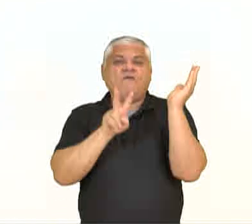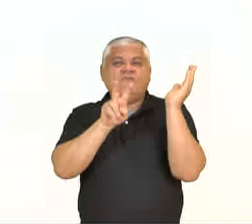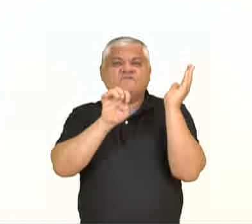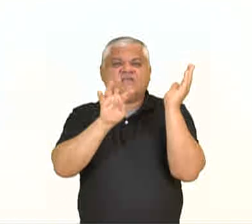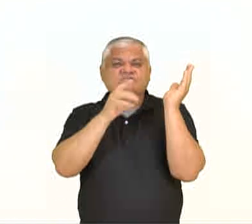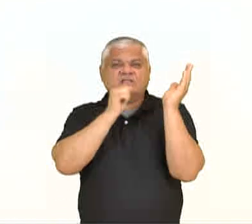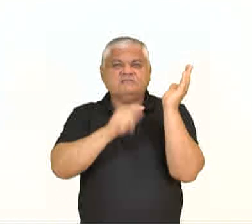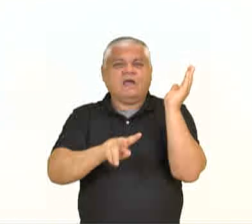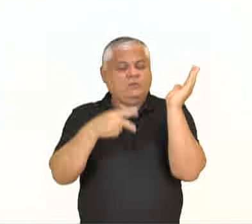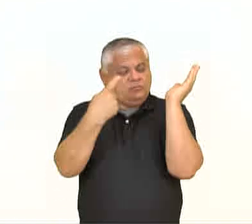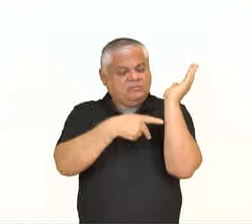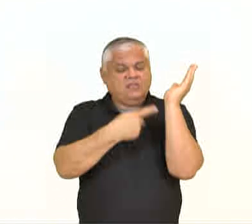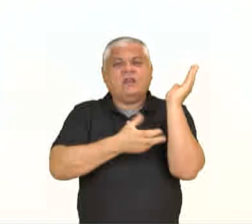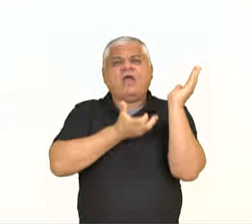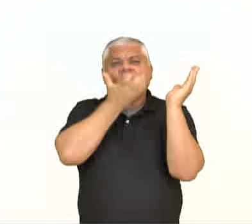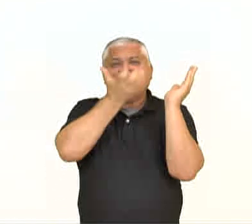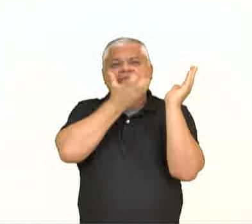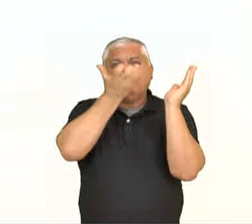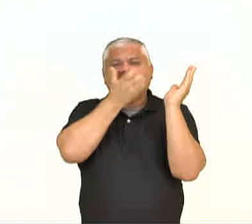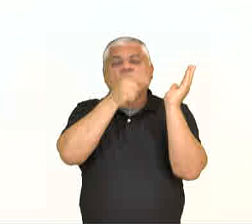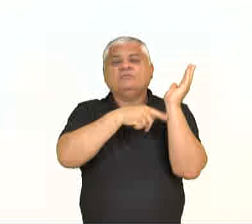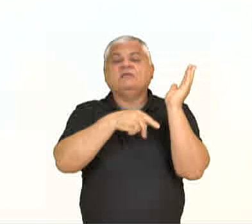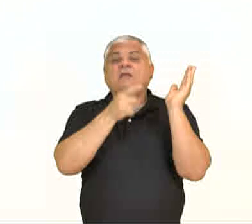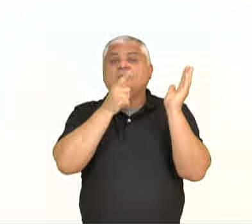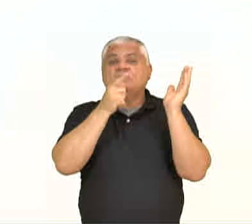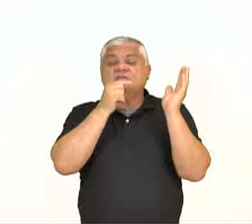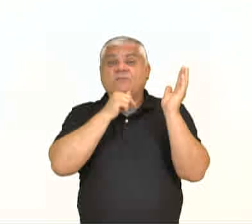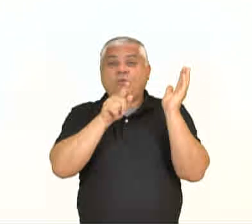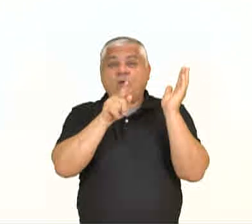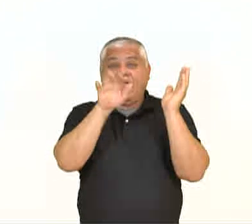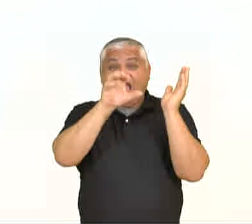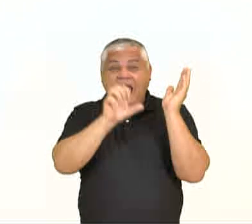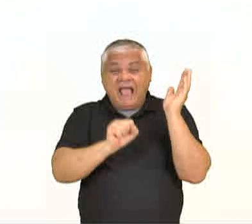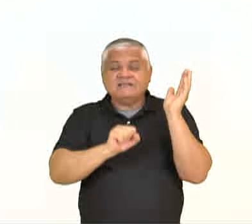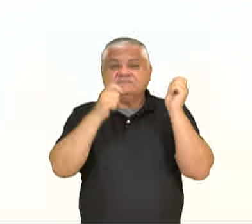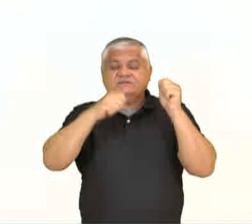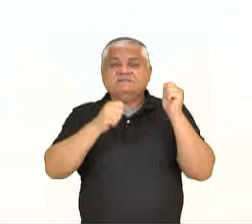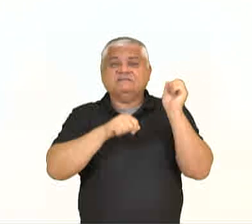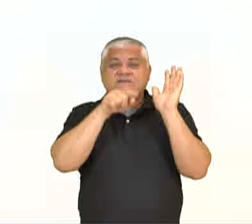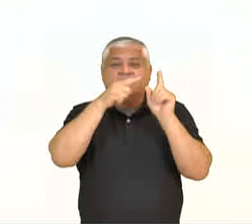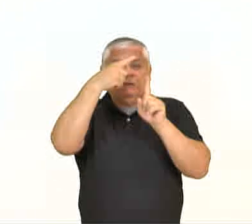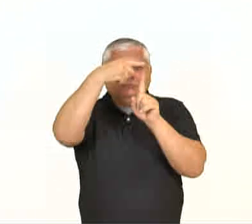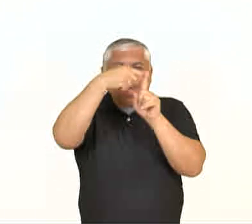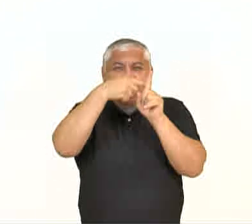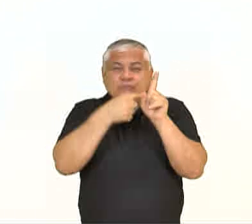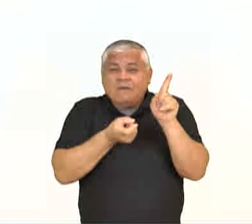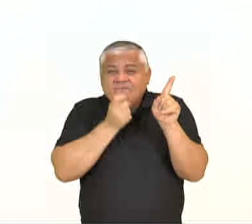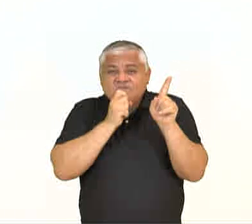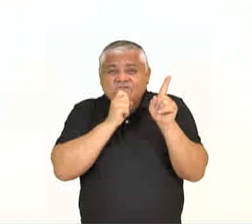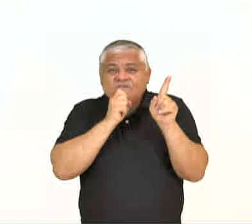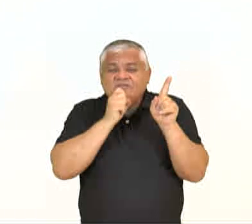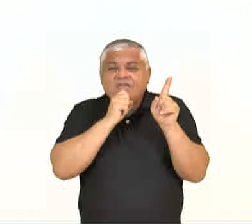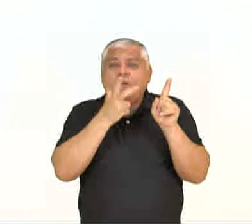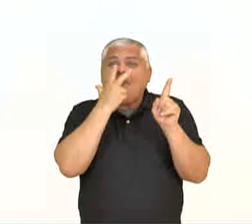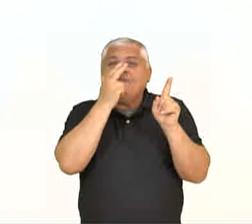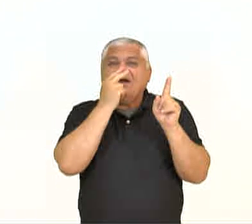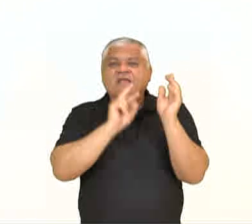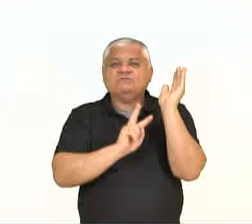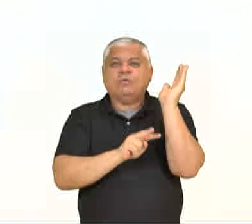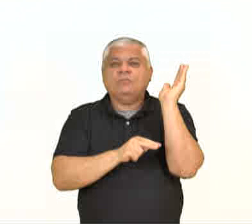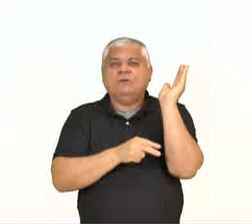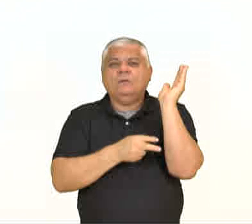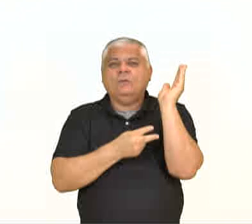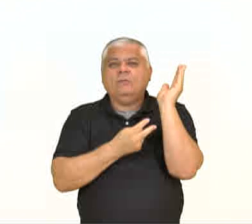amadurecimento dos frutos, como esse hormônio é gasoso, as baixas temperaturas inibem a sua liberação.